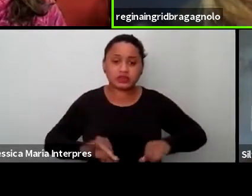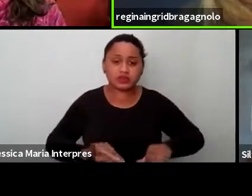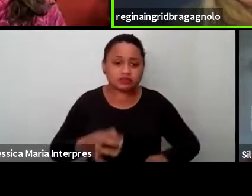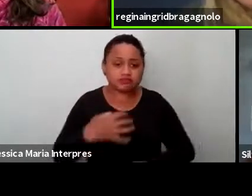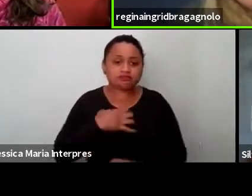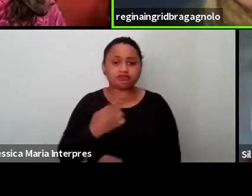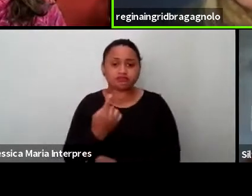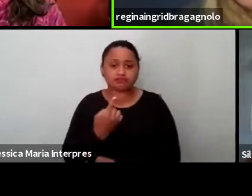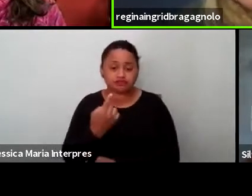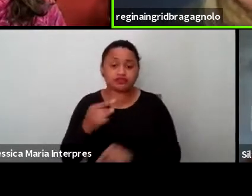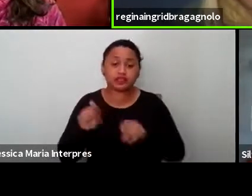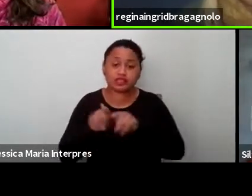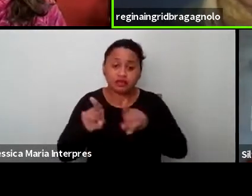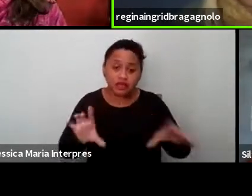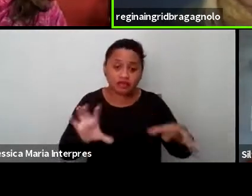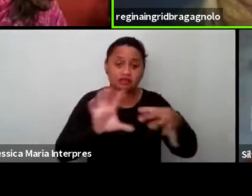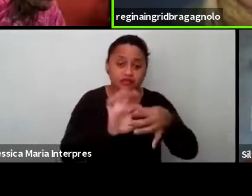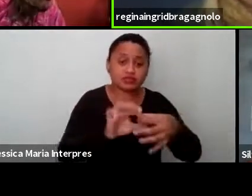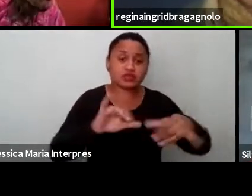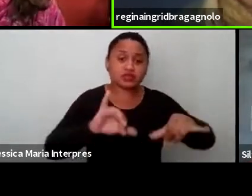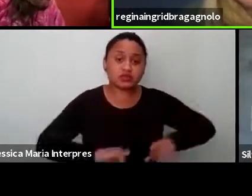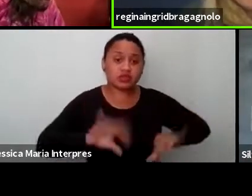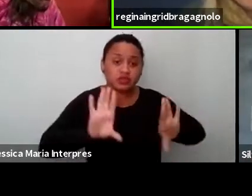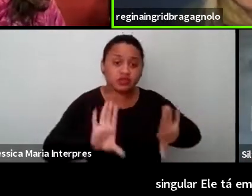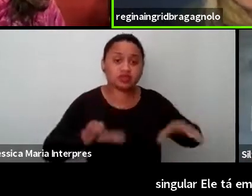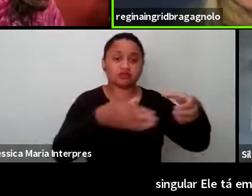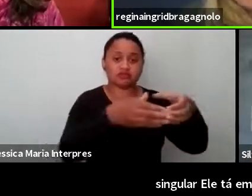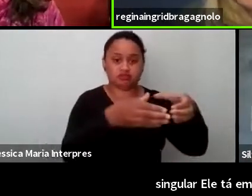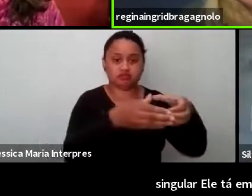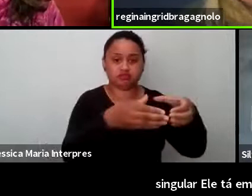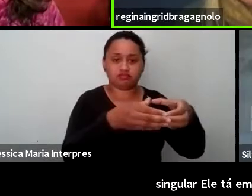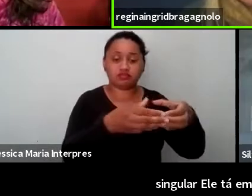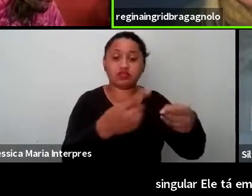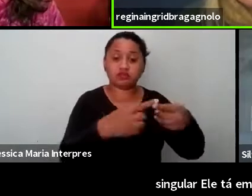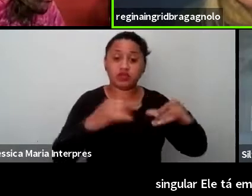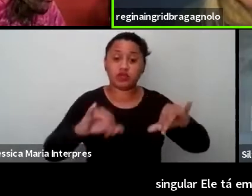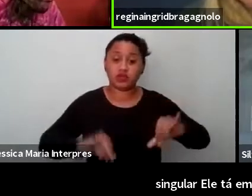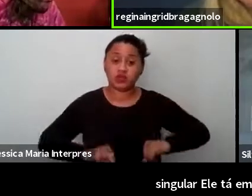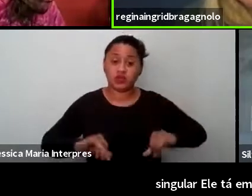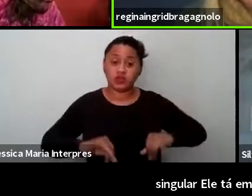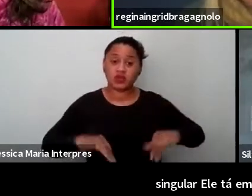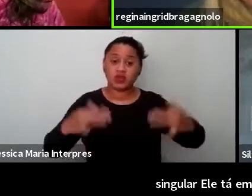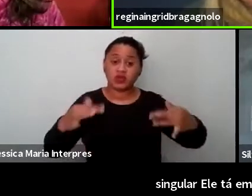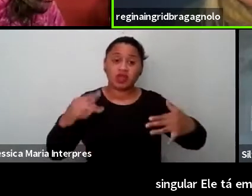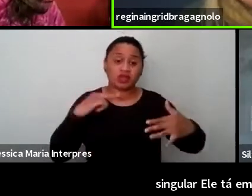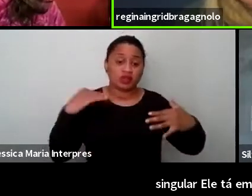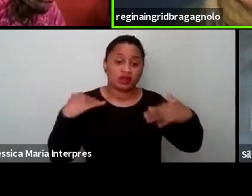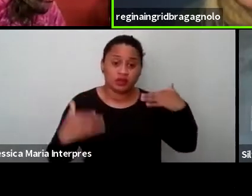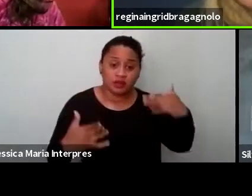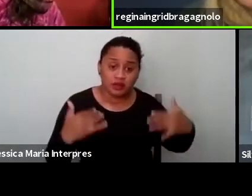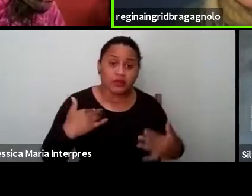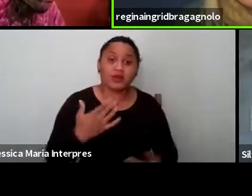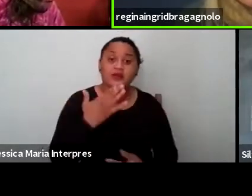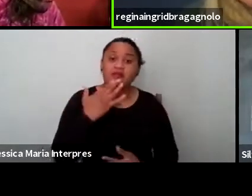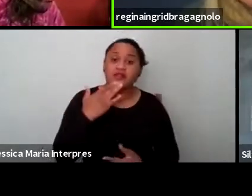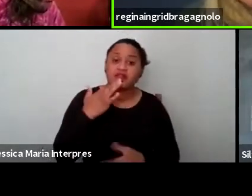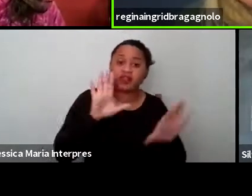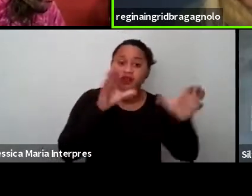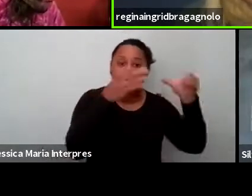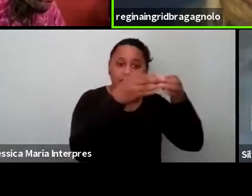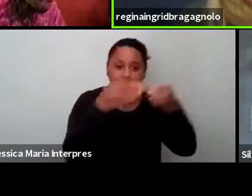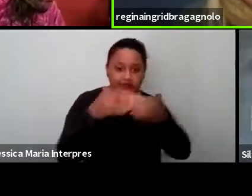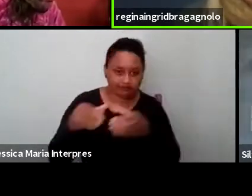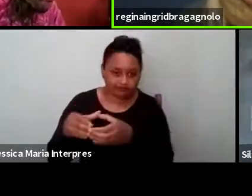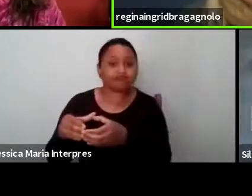sofrimento que é coletivo, esse sofrimento tem corpo, tem corpo, tem cor e tem classe. E isso